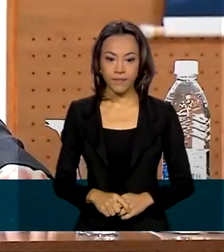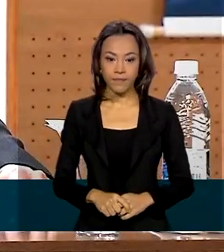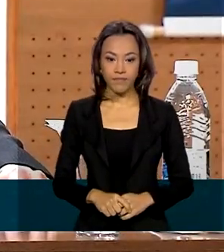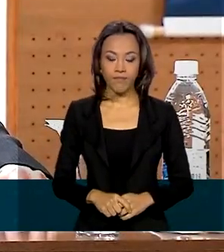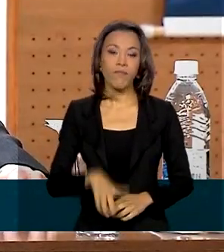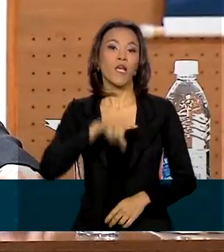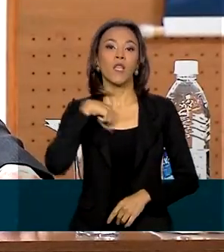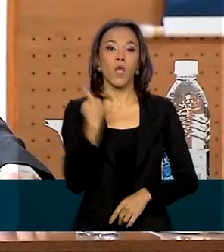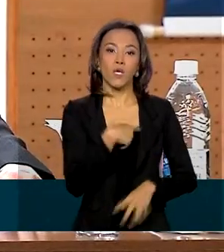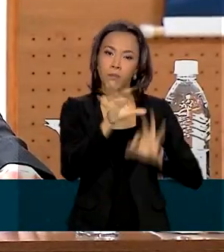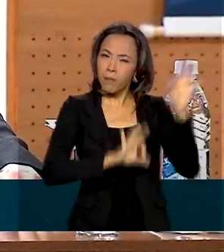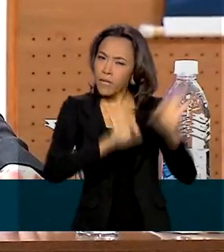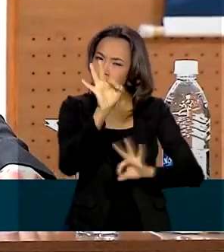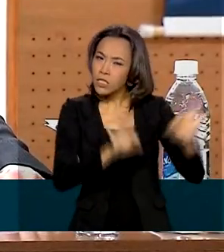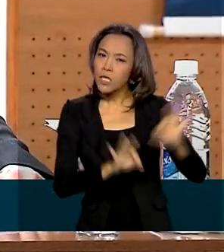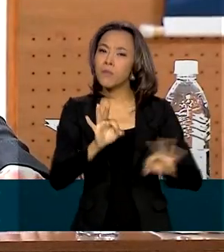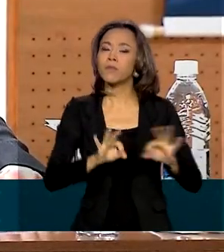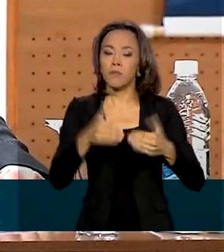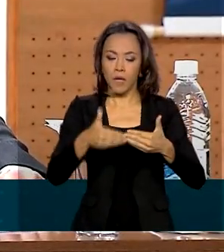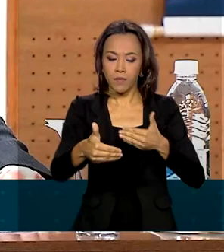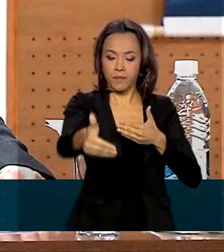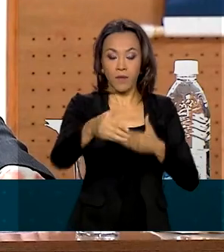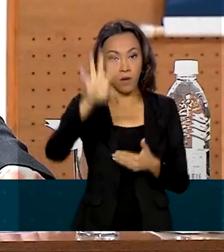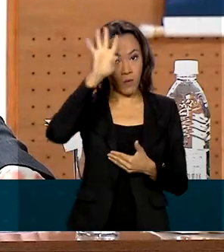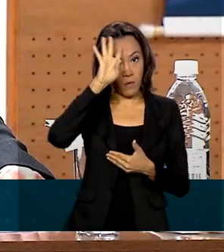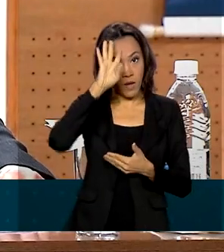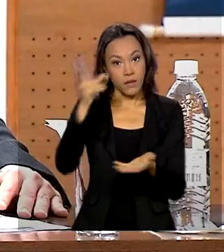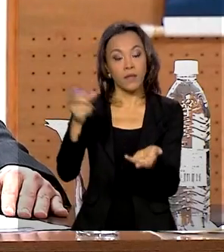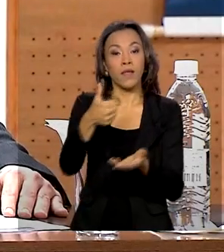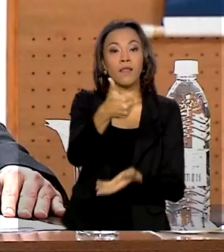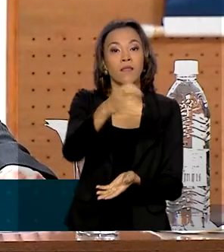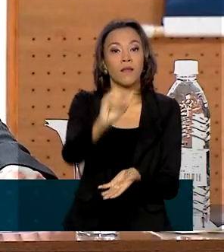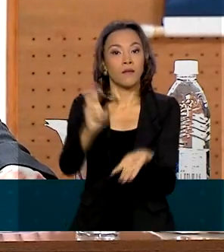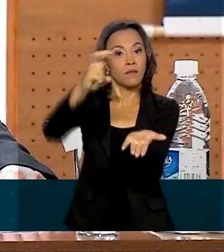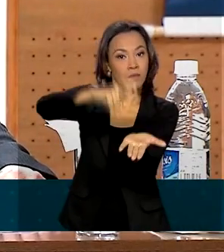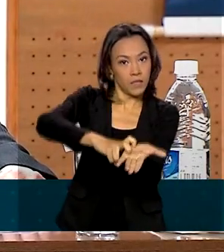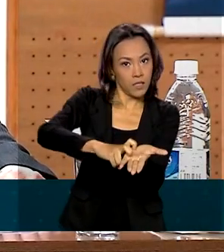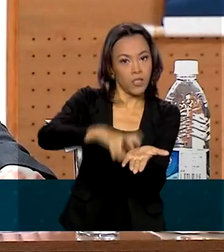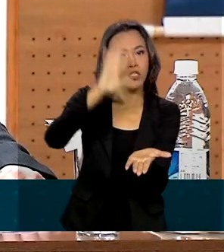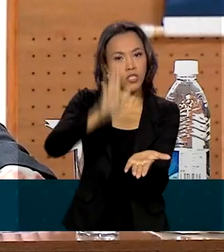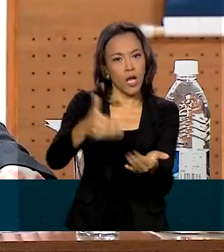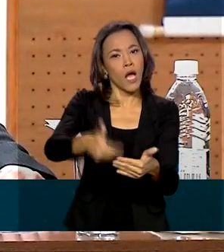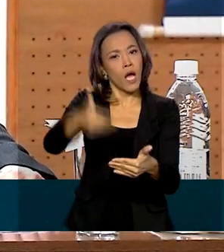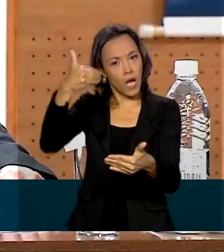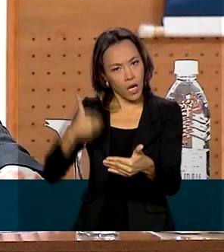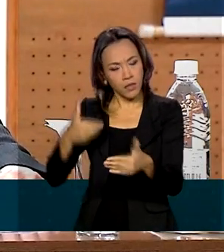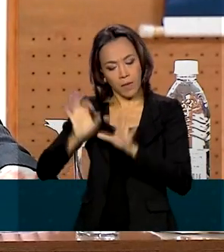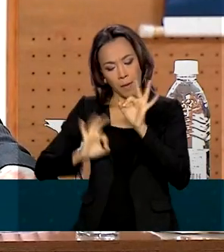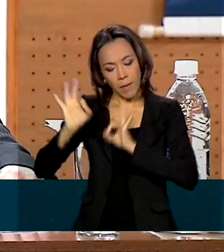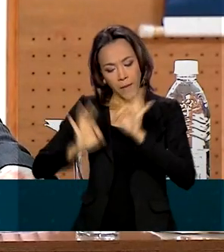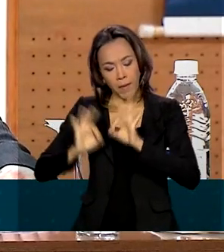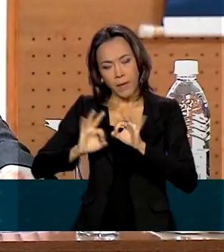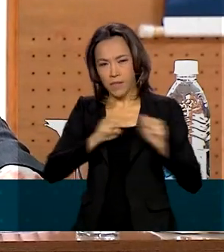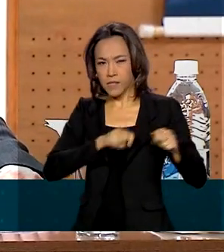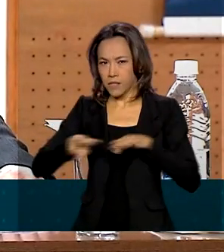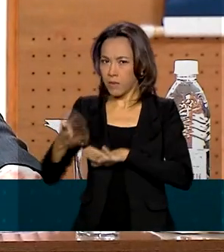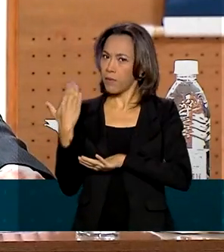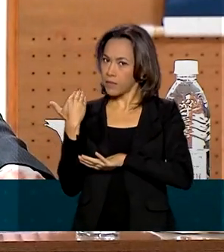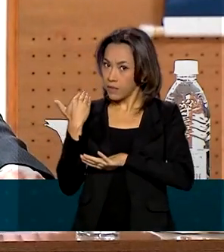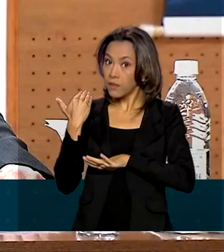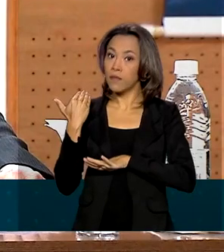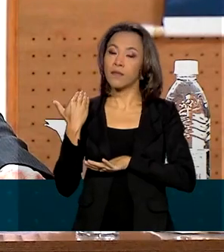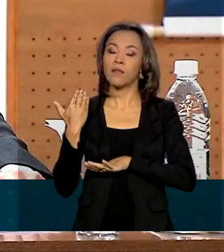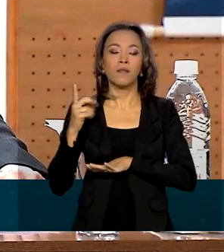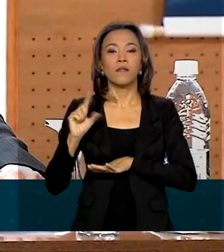Planejamos para quarta-feira, às 10 horas da manhã, conforme nós já tínhamos previsto já desde a semana passada, o